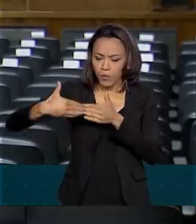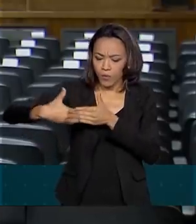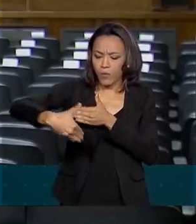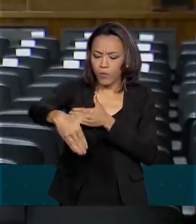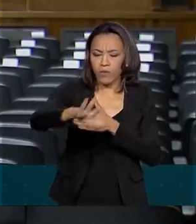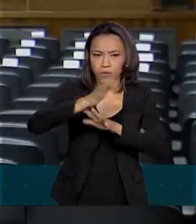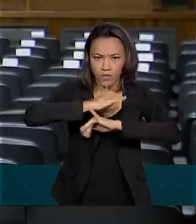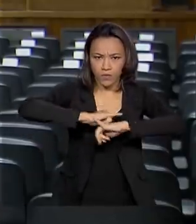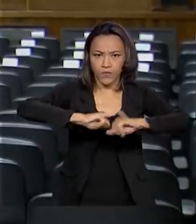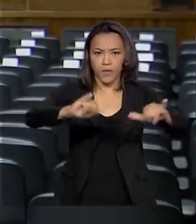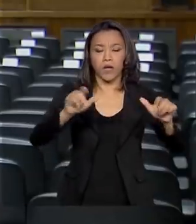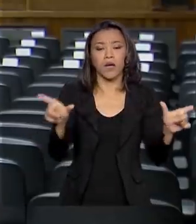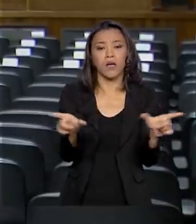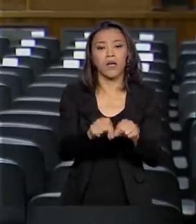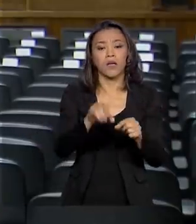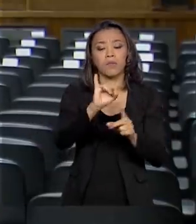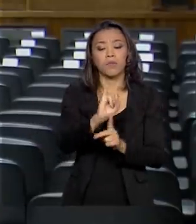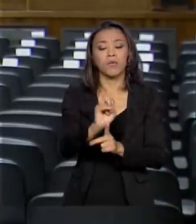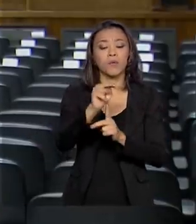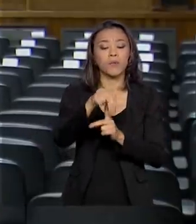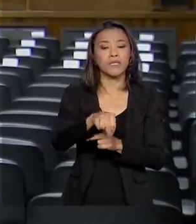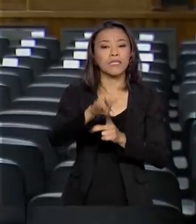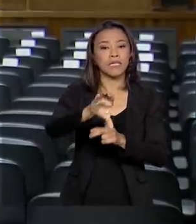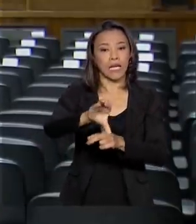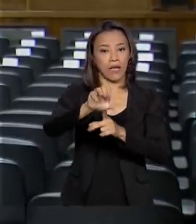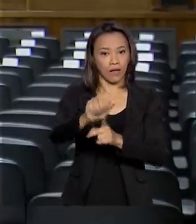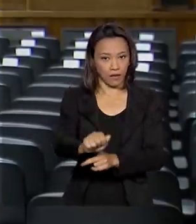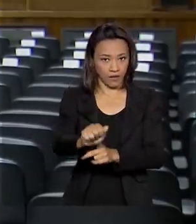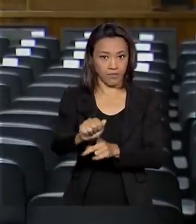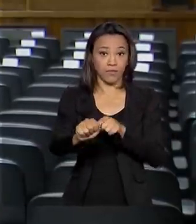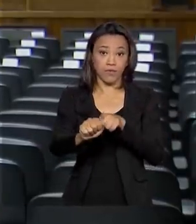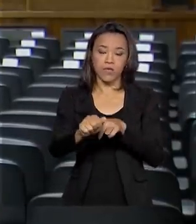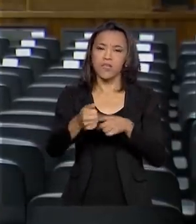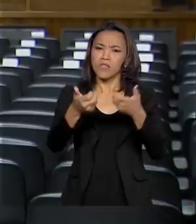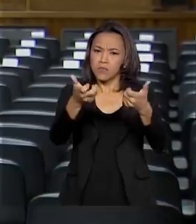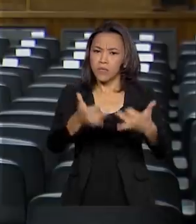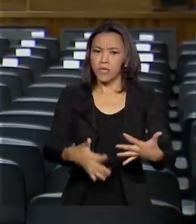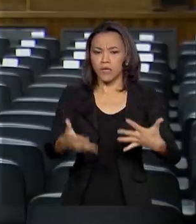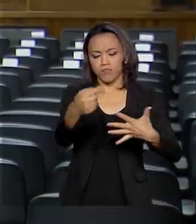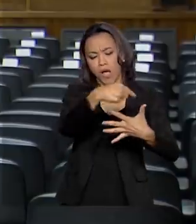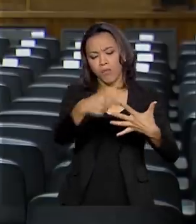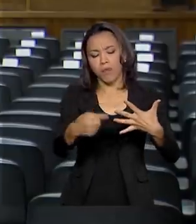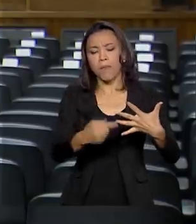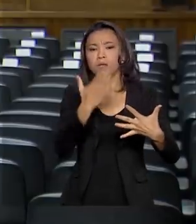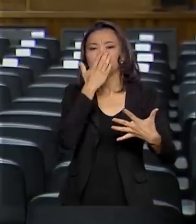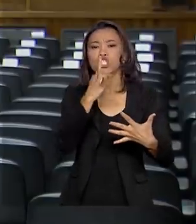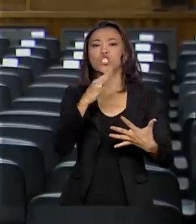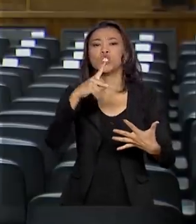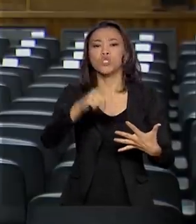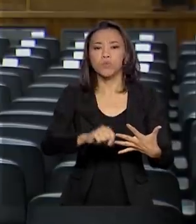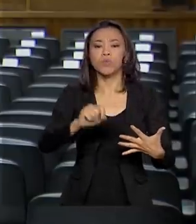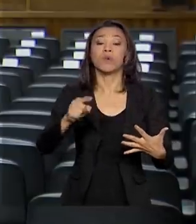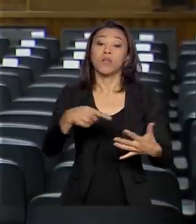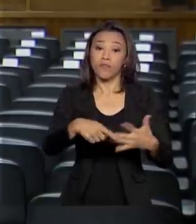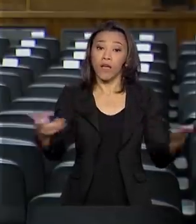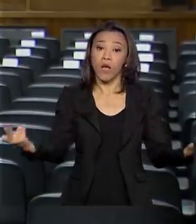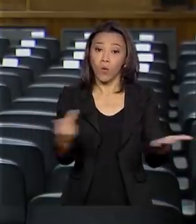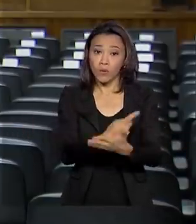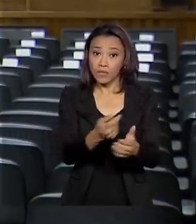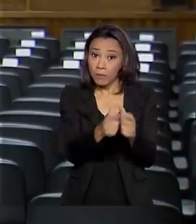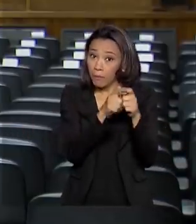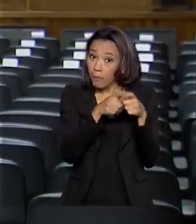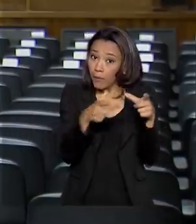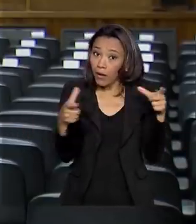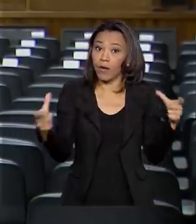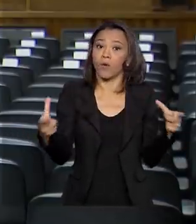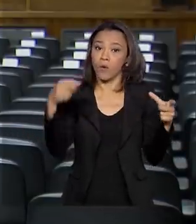INCA, pelo INCA, o Instituto Nacional do Câncer, mostram que os tipos da doença que terão maior incidência entre os brasileiros